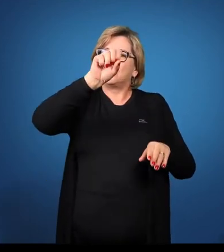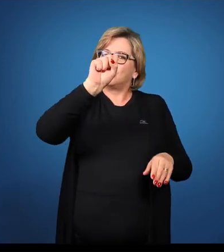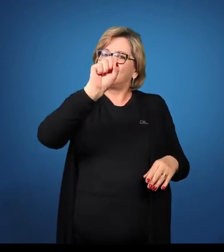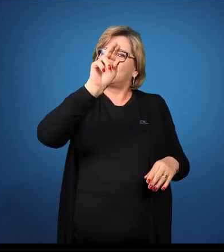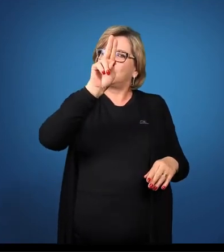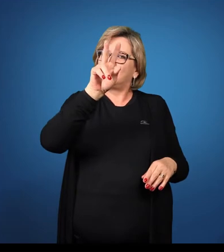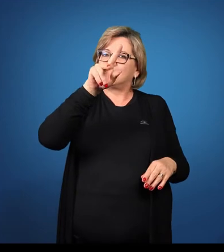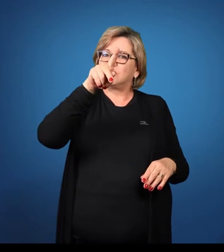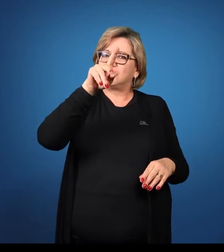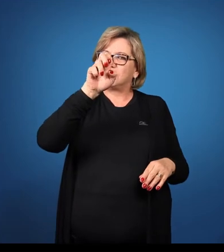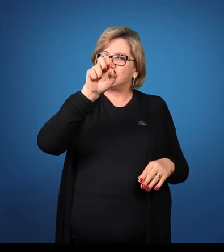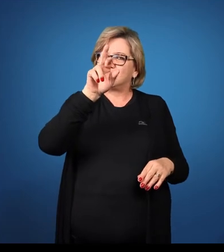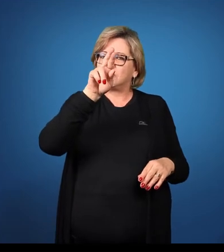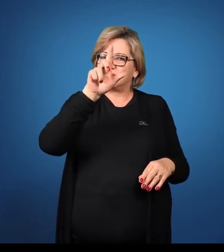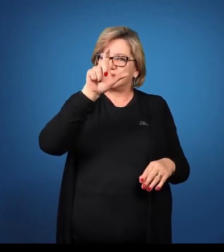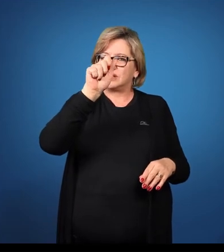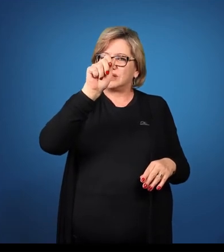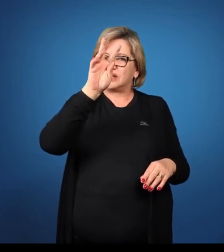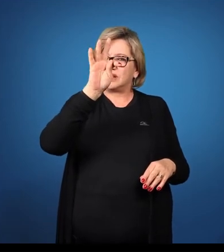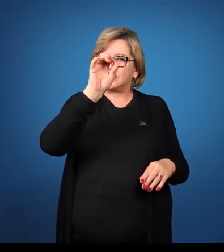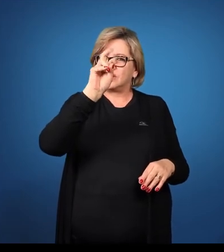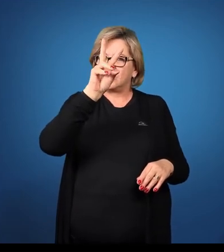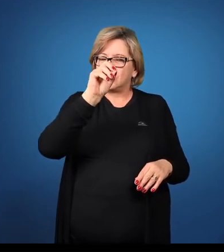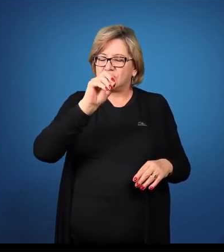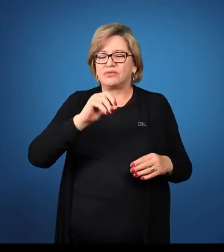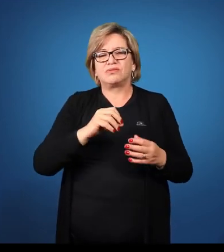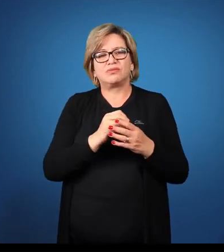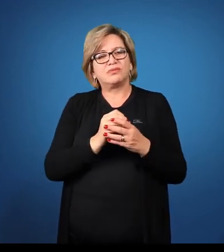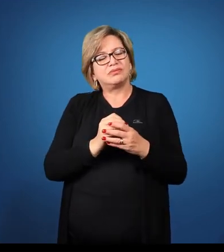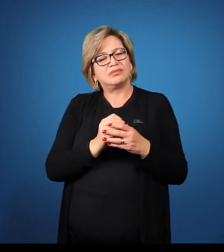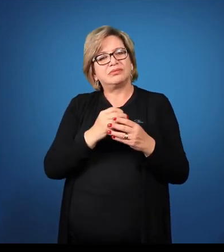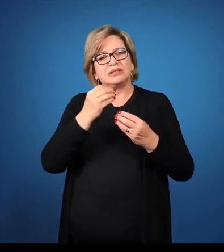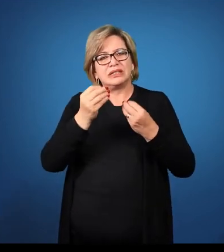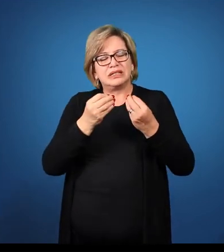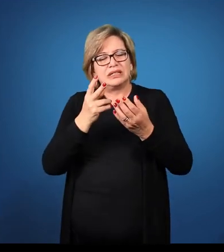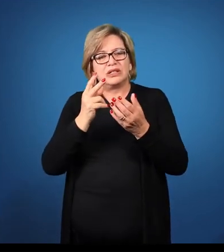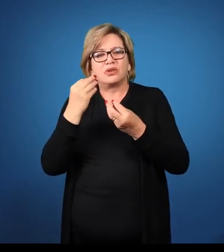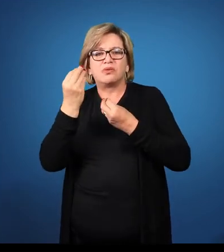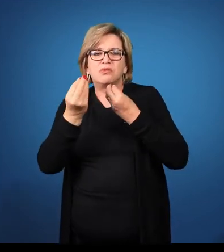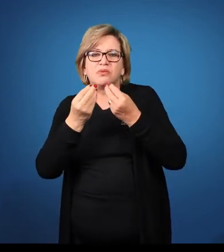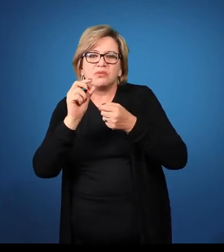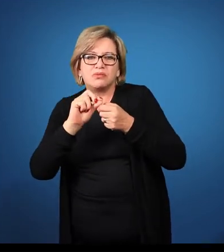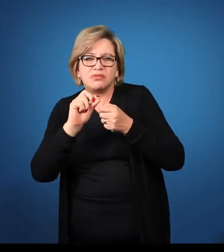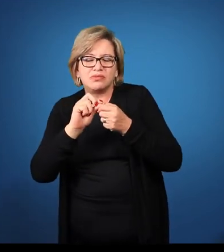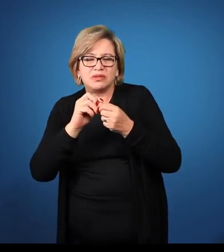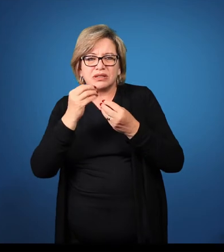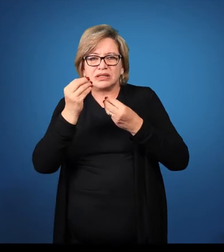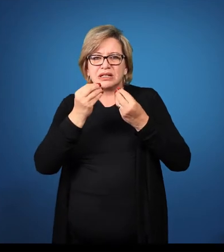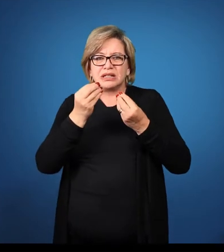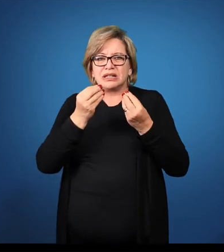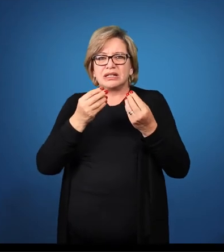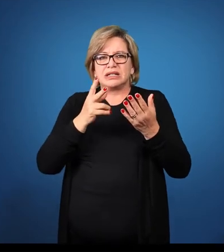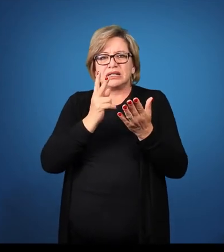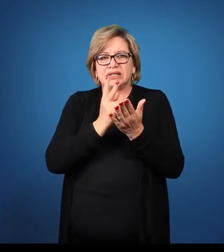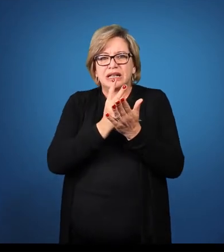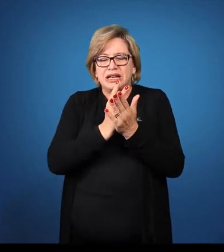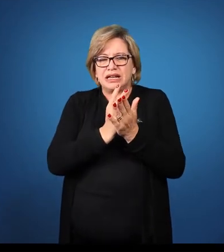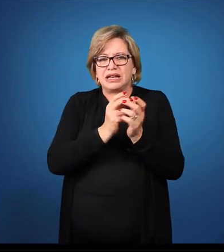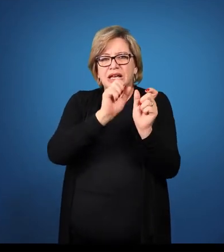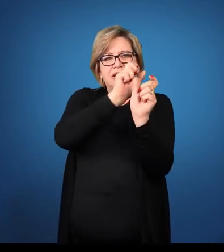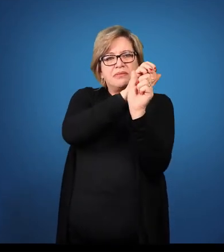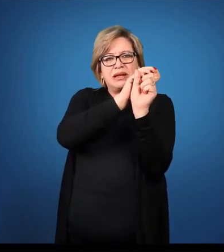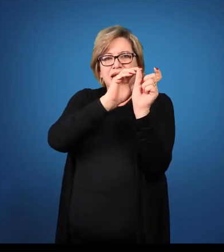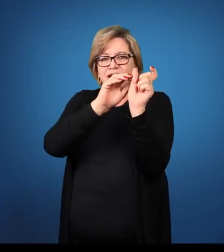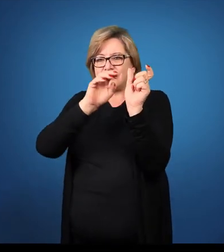das palavras terminadas